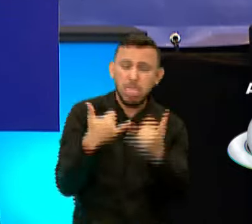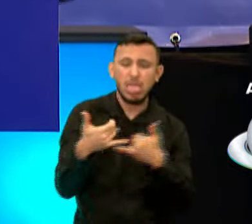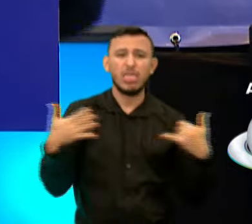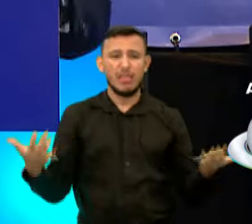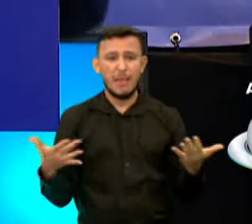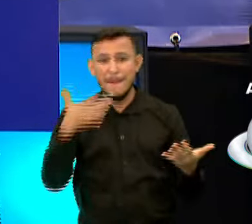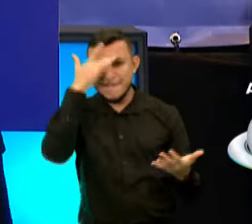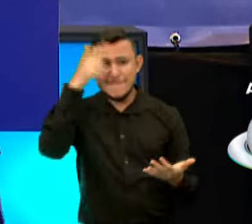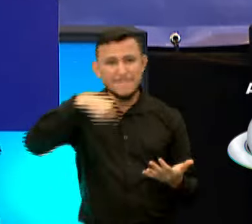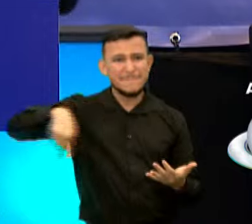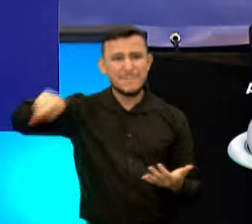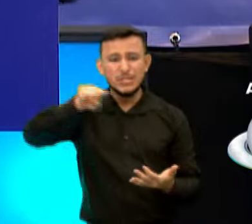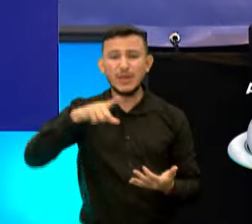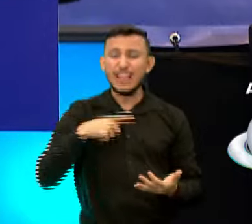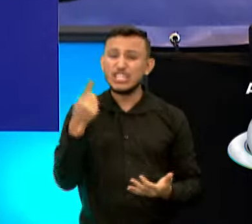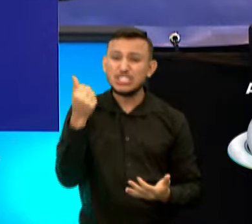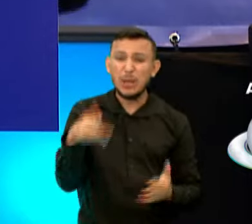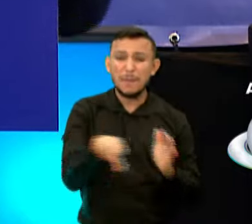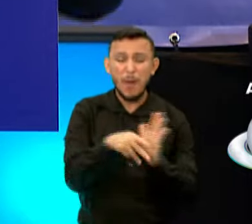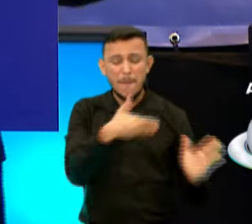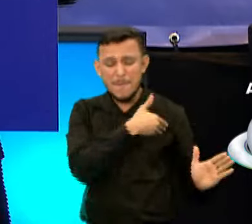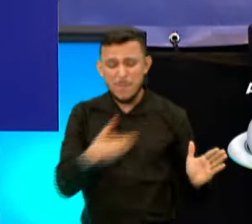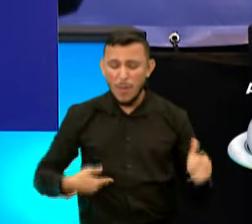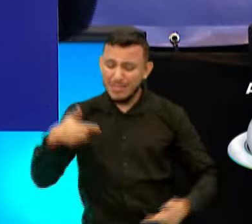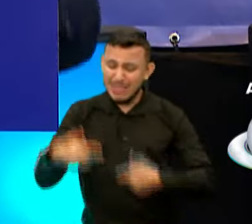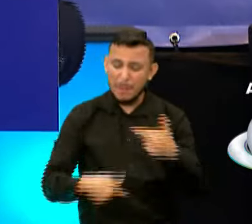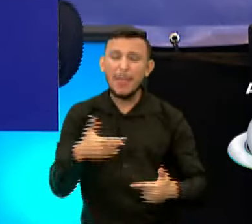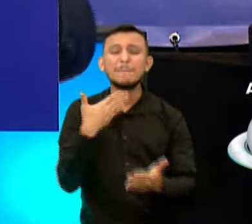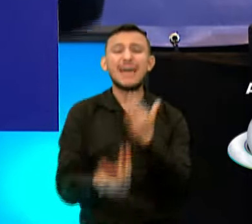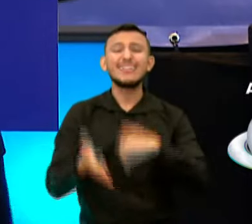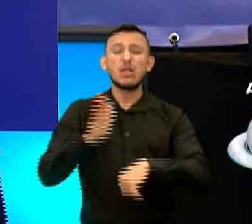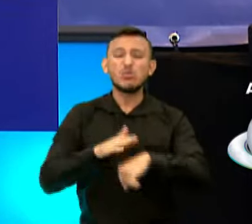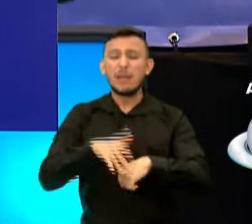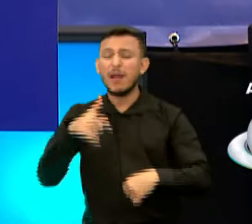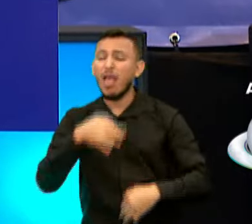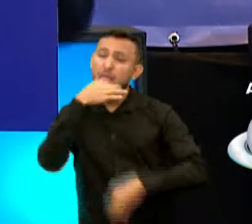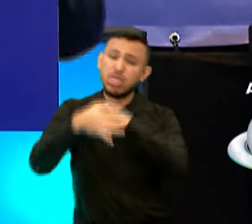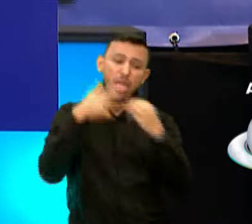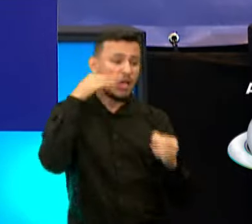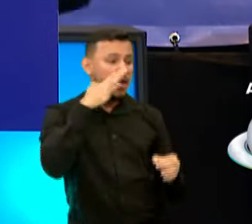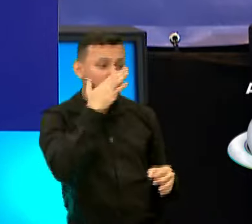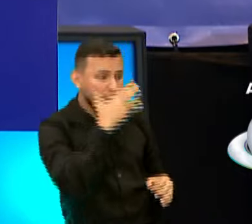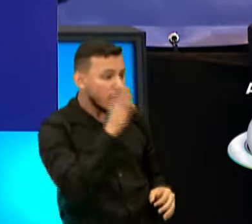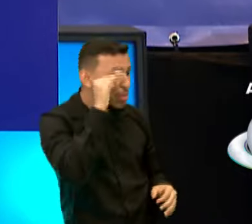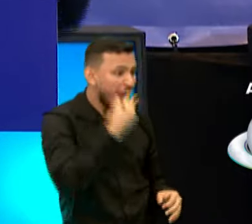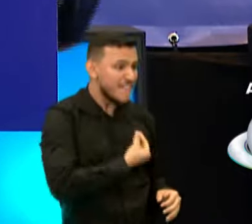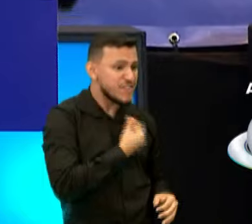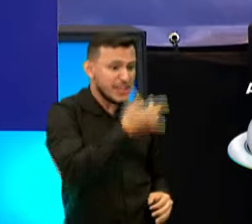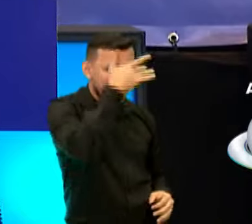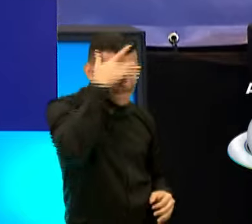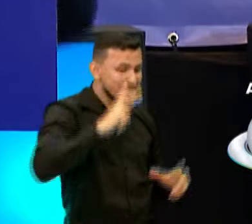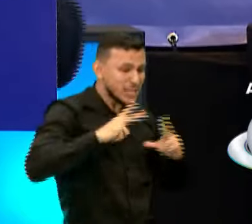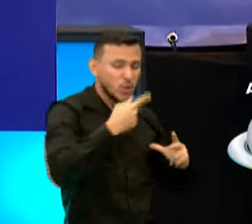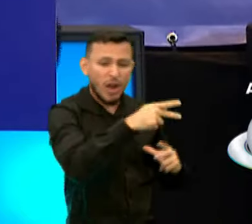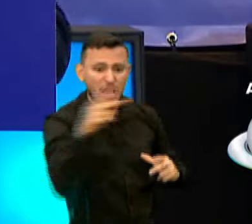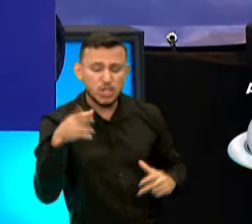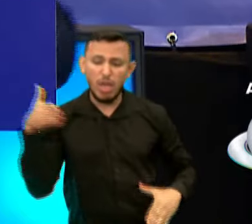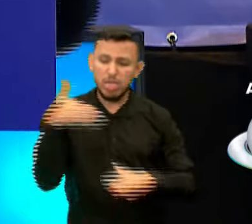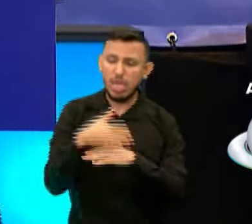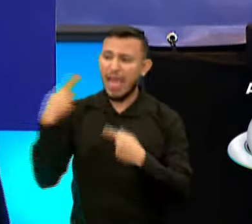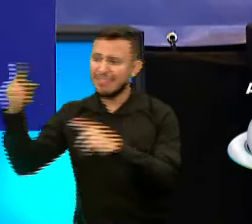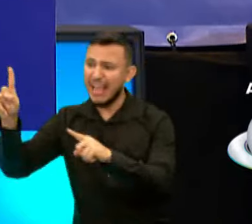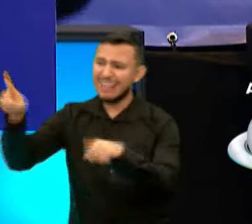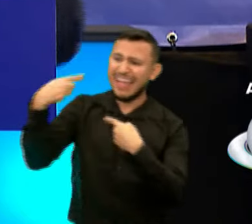Pessoas de alto nível que recebem dinheiro pouco para trabalhar, estão perdendo tempo para fiscalizar a vida pessoal dos outros, para vir aqui